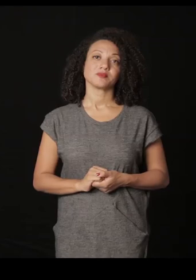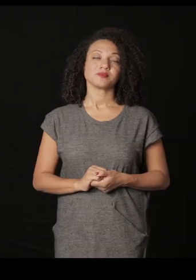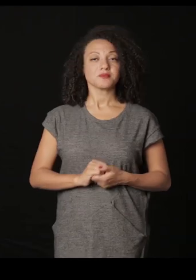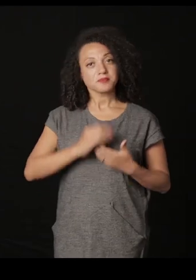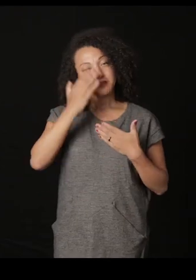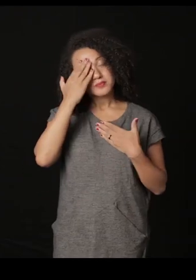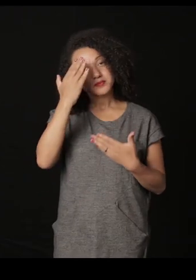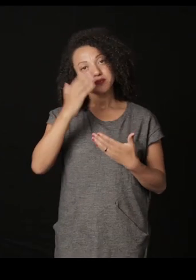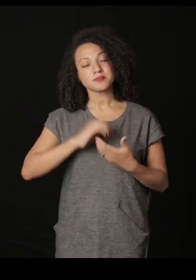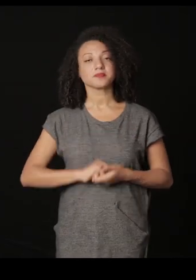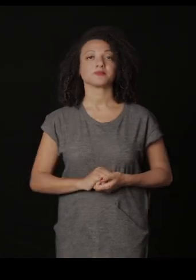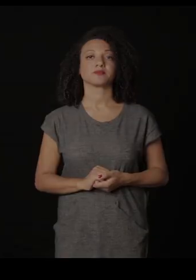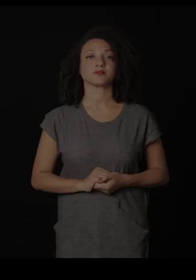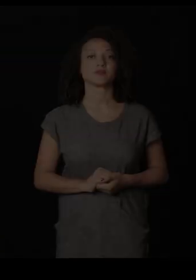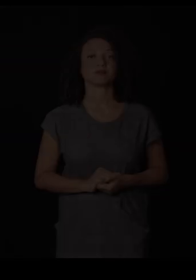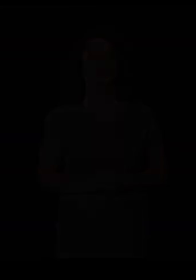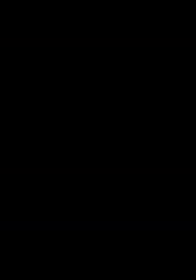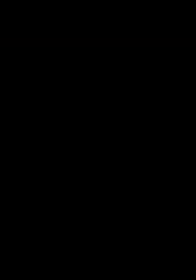Obrigada